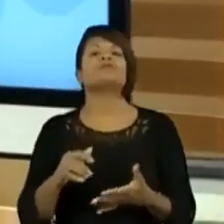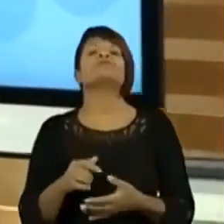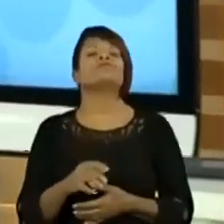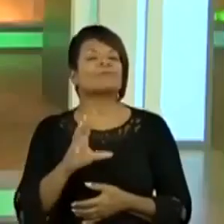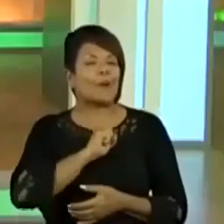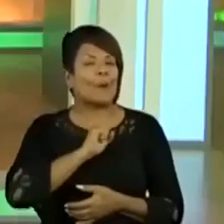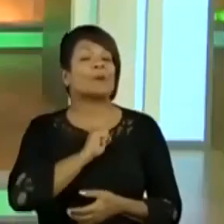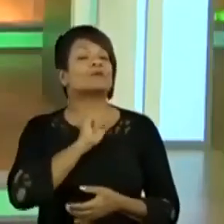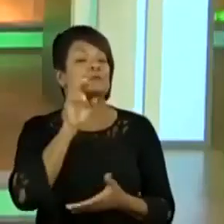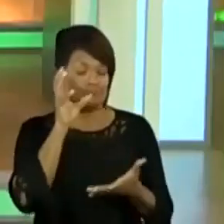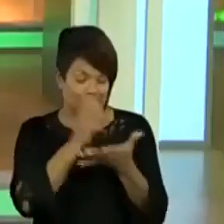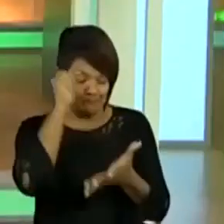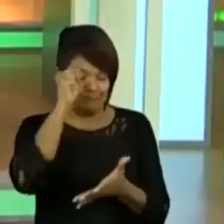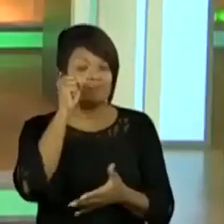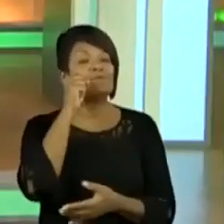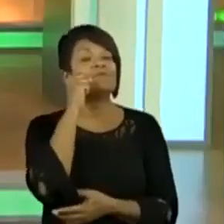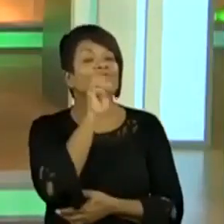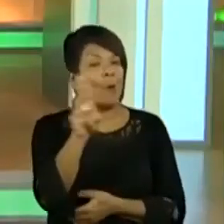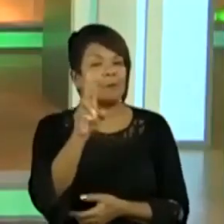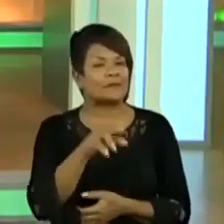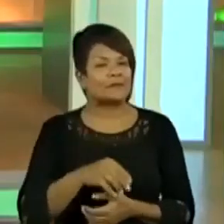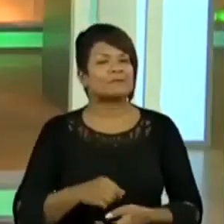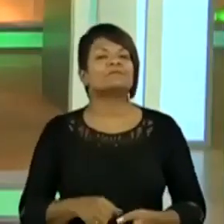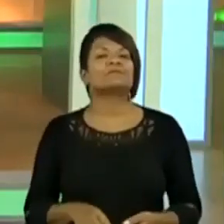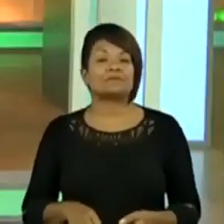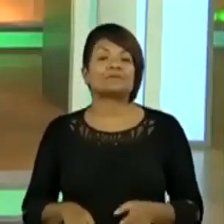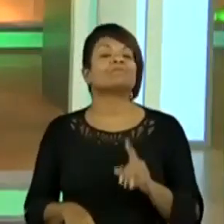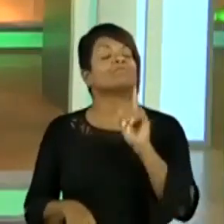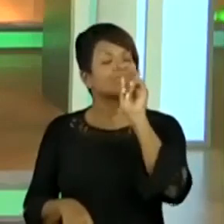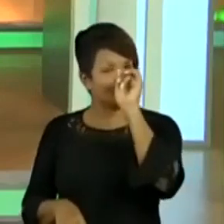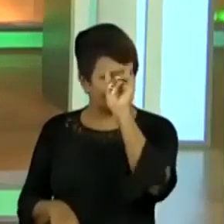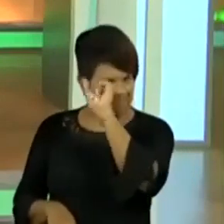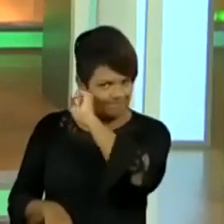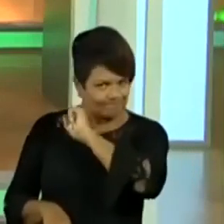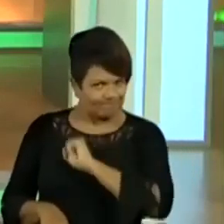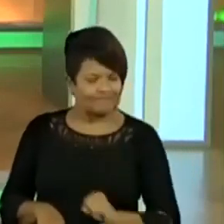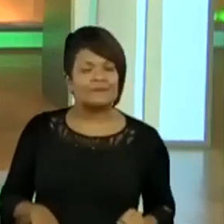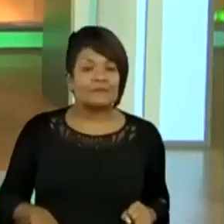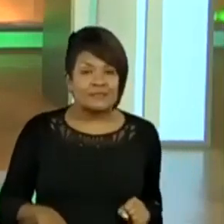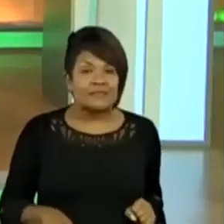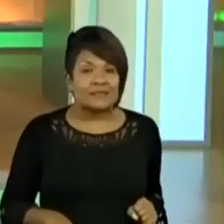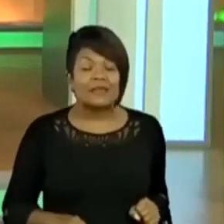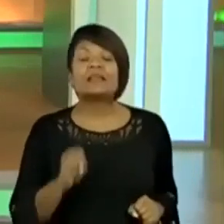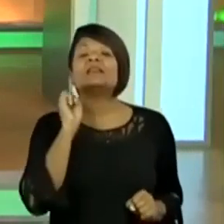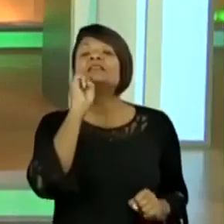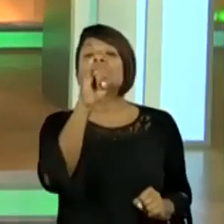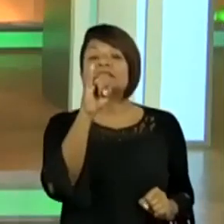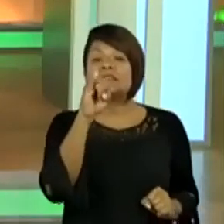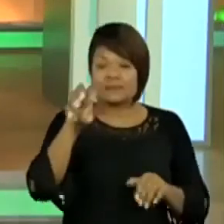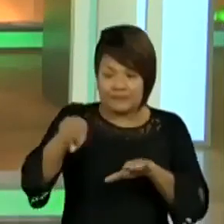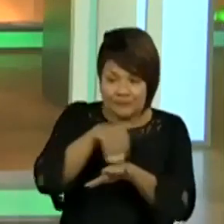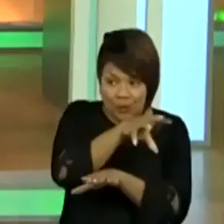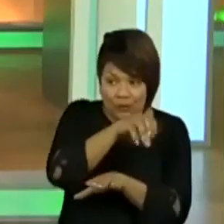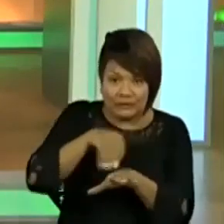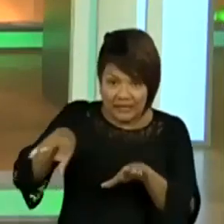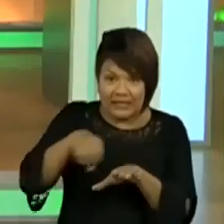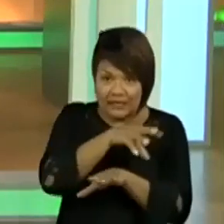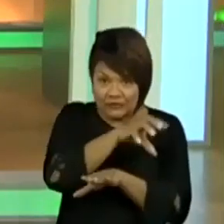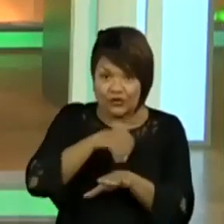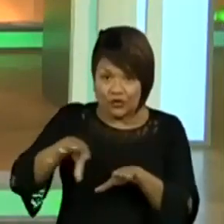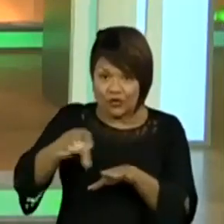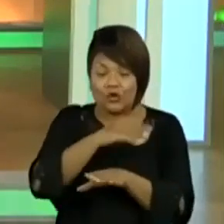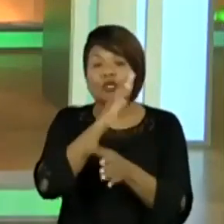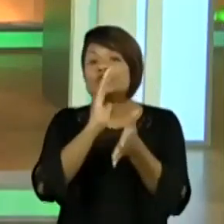os nomes. É assim, é assim. Então, inclusive, se tiver um moderador e está me escutando agora, para